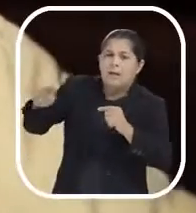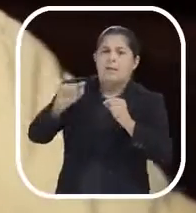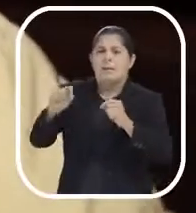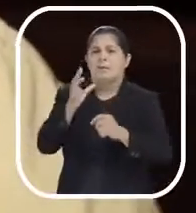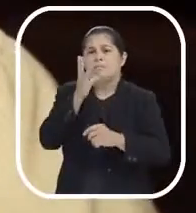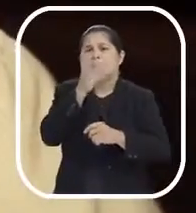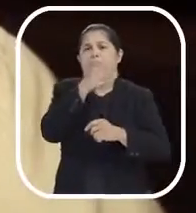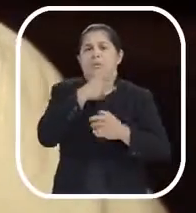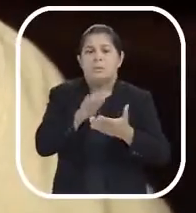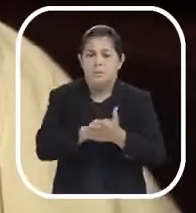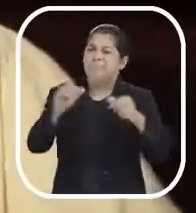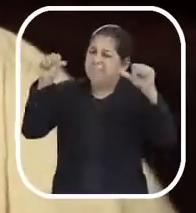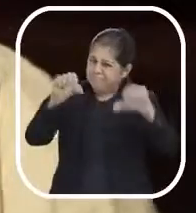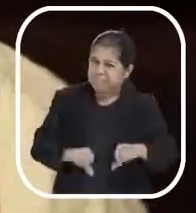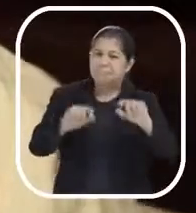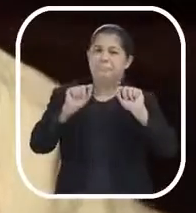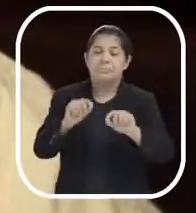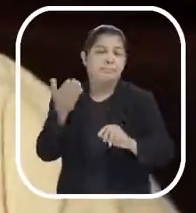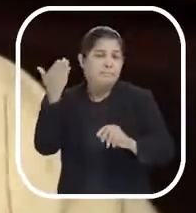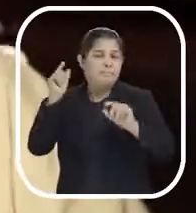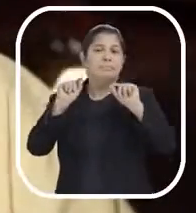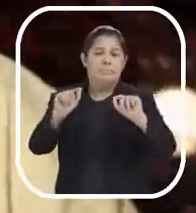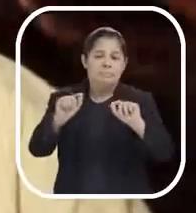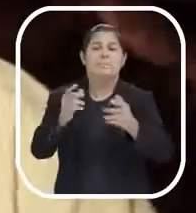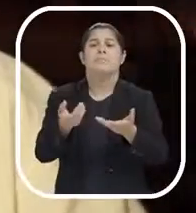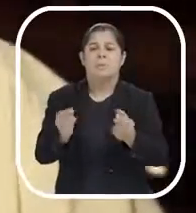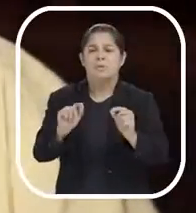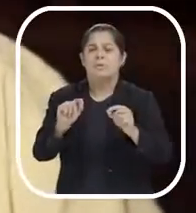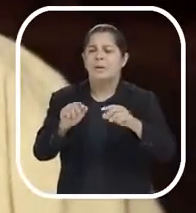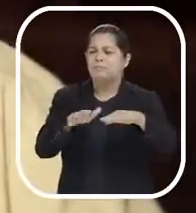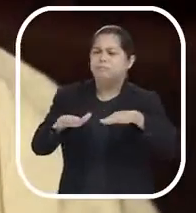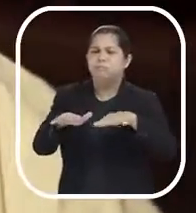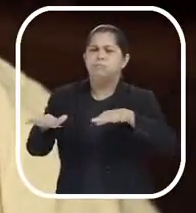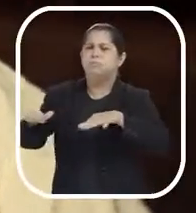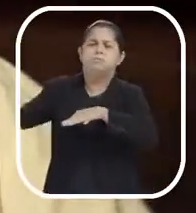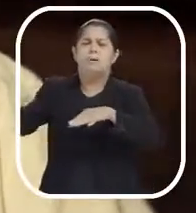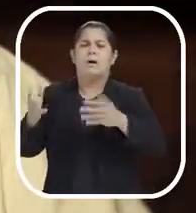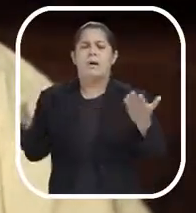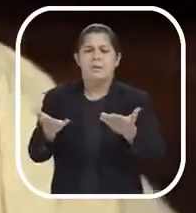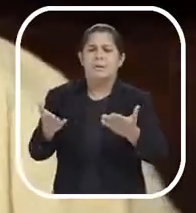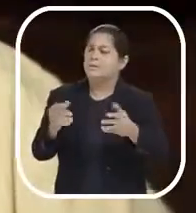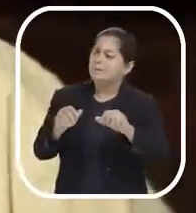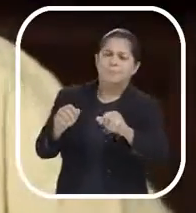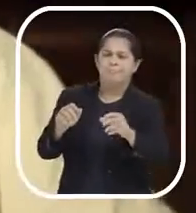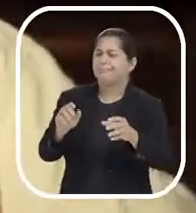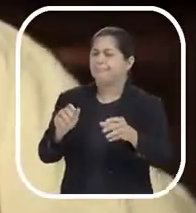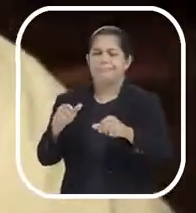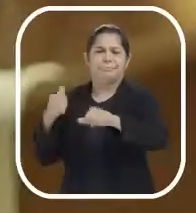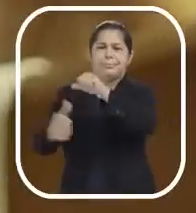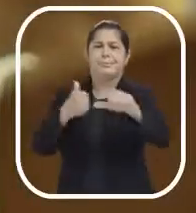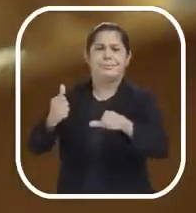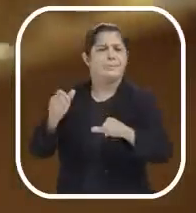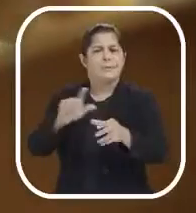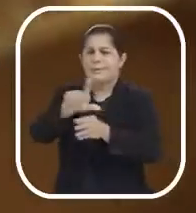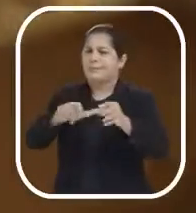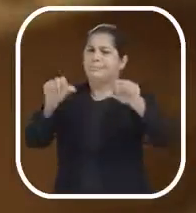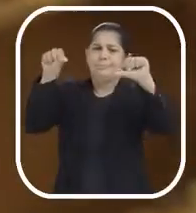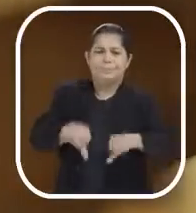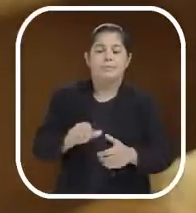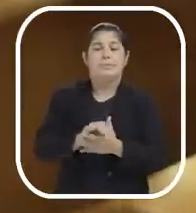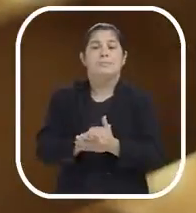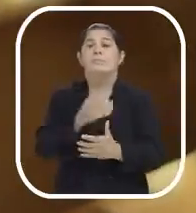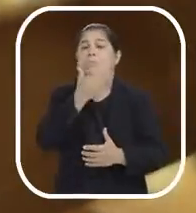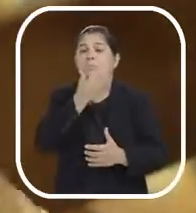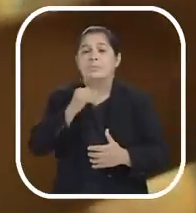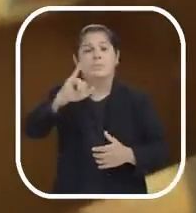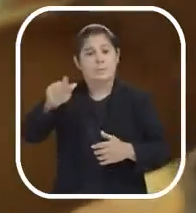Piorou muito, né? Antigamente o trânsito fluía com mais frequência. Mas depois que fizeram essa mudança, só fez piorar, né? Josenildo vive essa